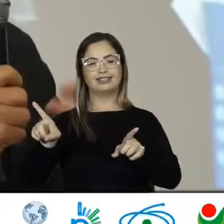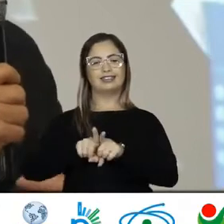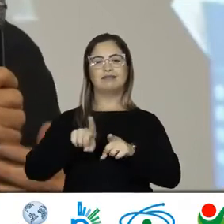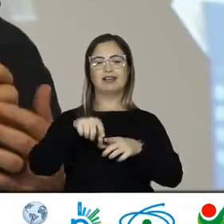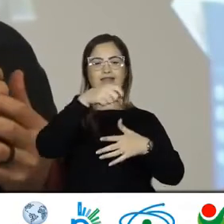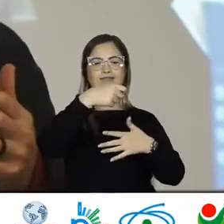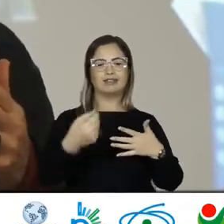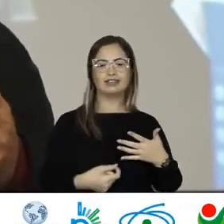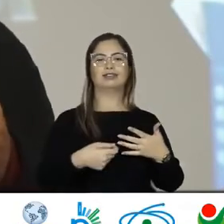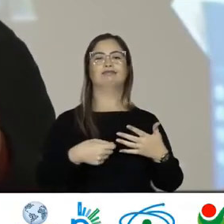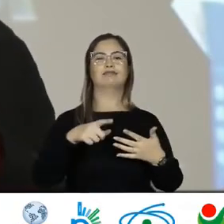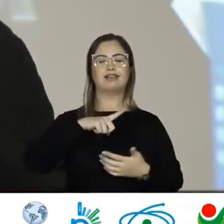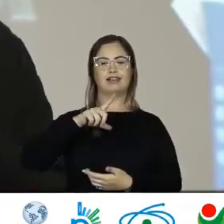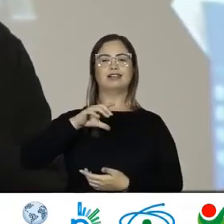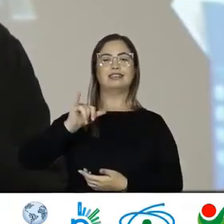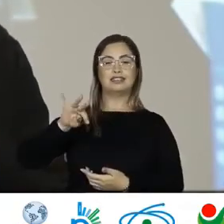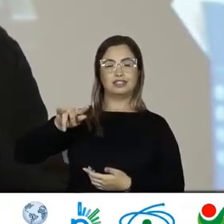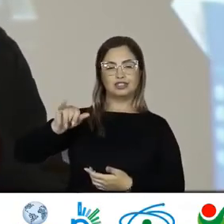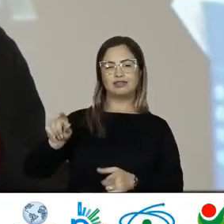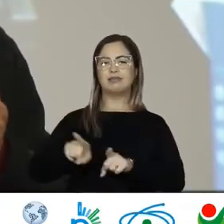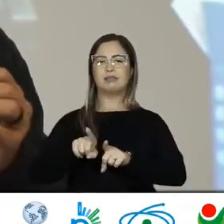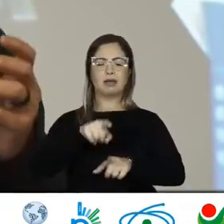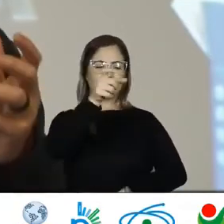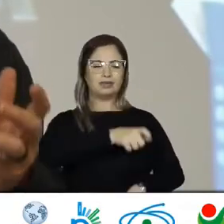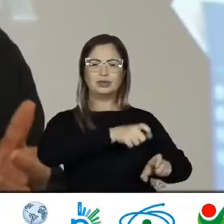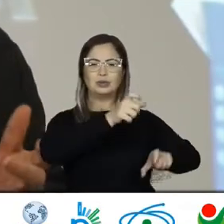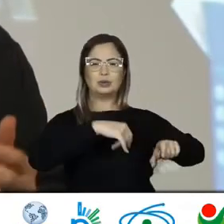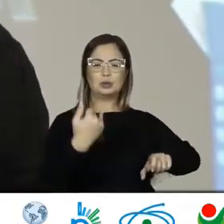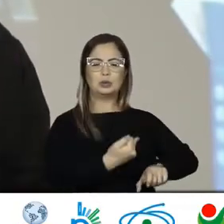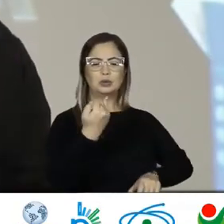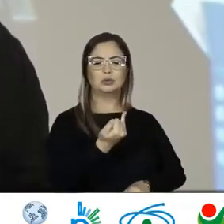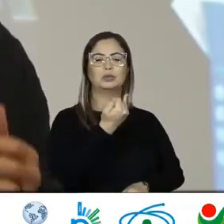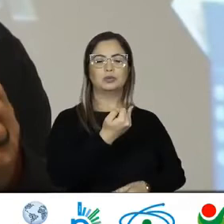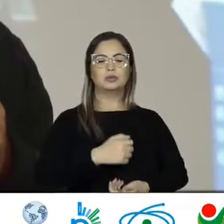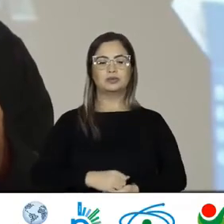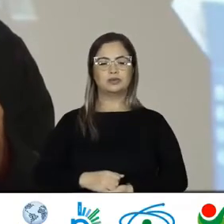Cintia Eles são Fundamentais Mas queria Também